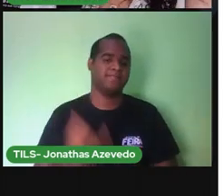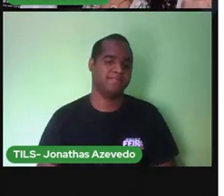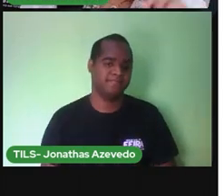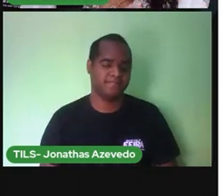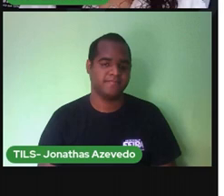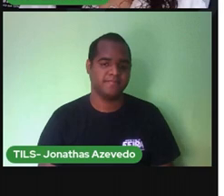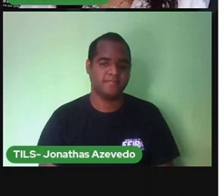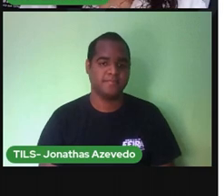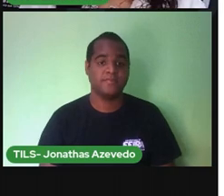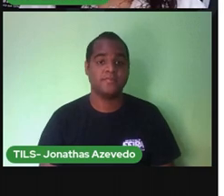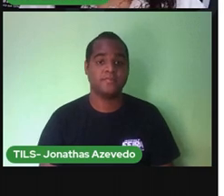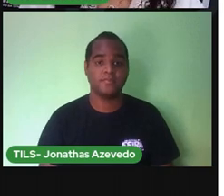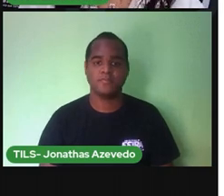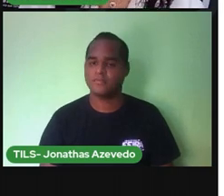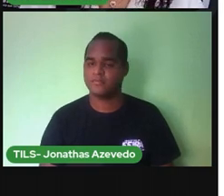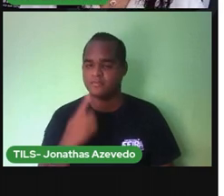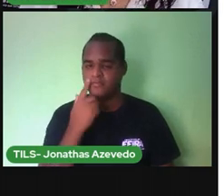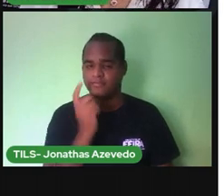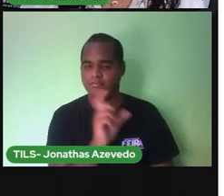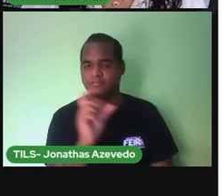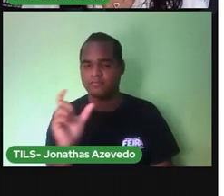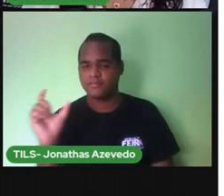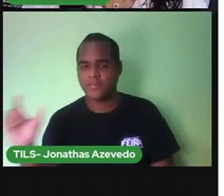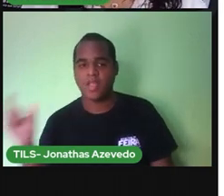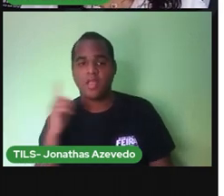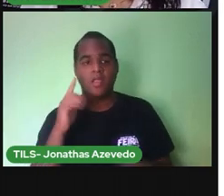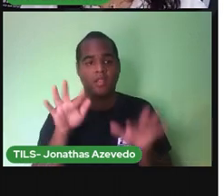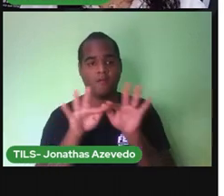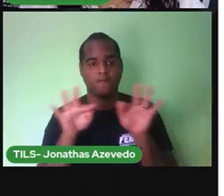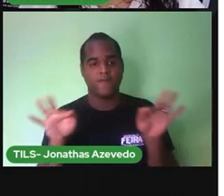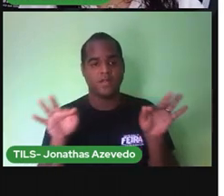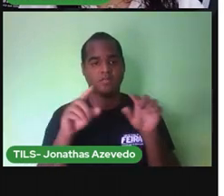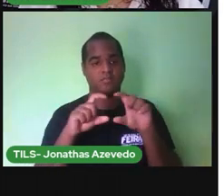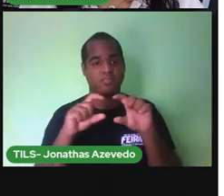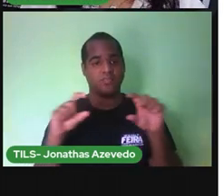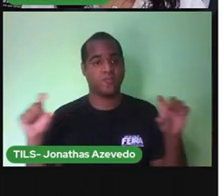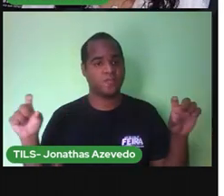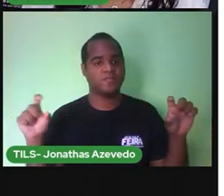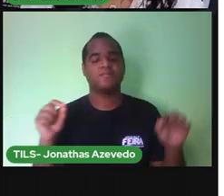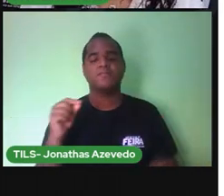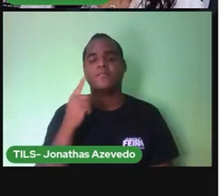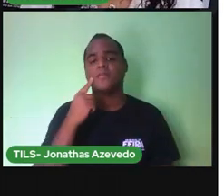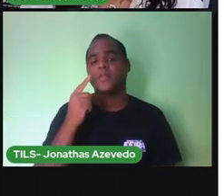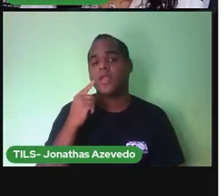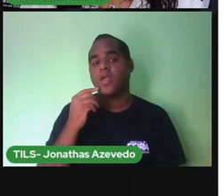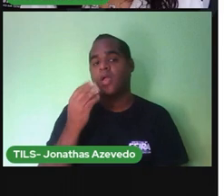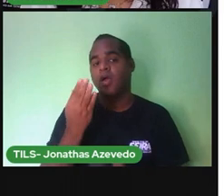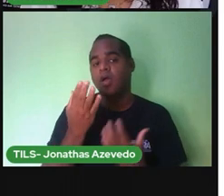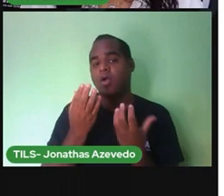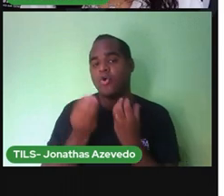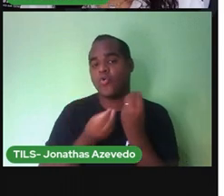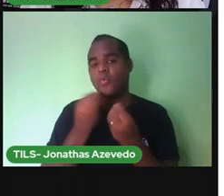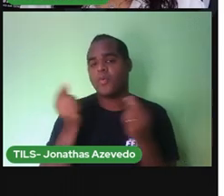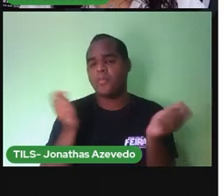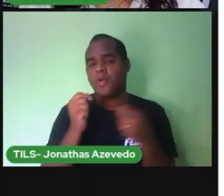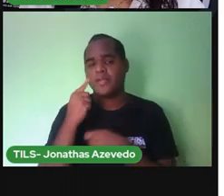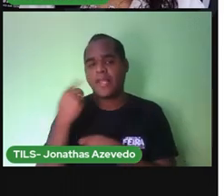O primeiro verso Como pode O peixe vivo